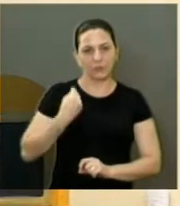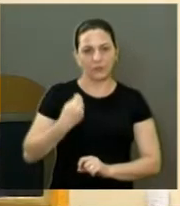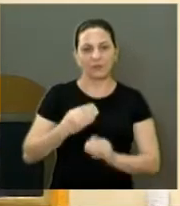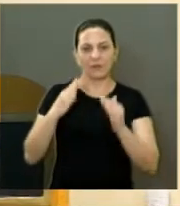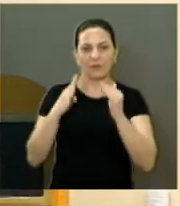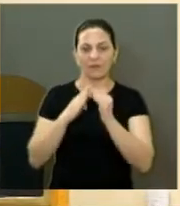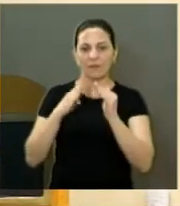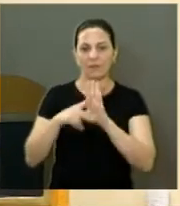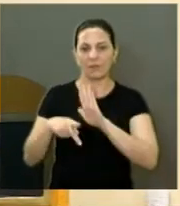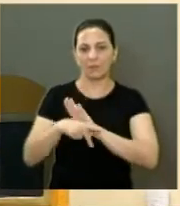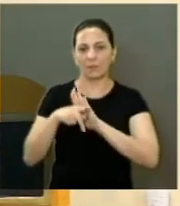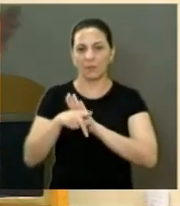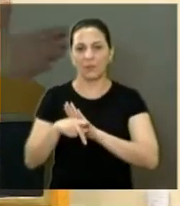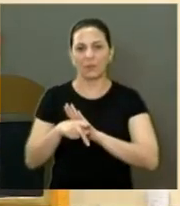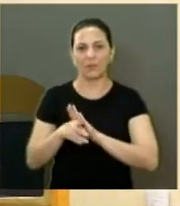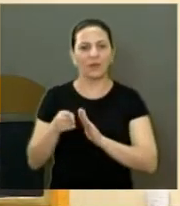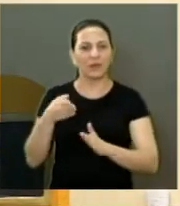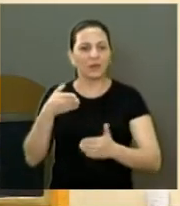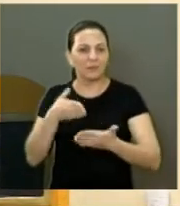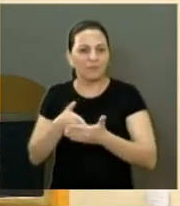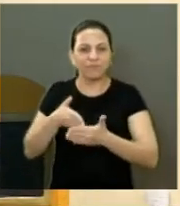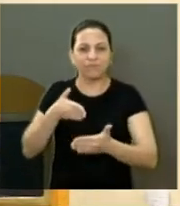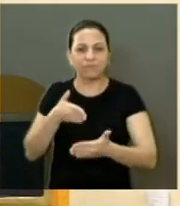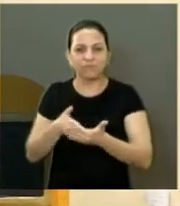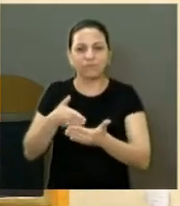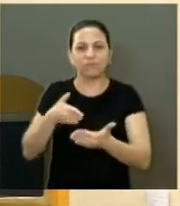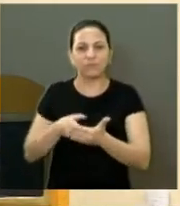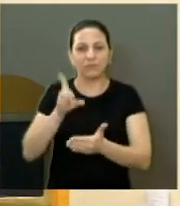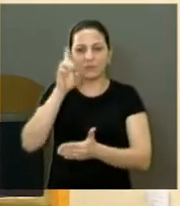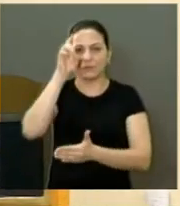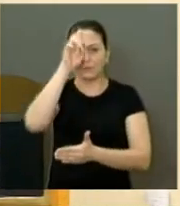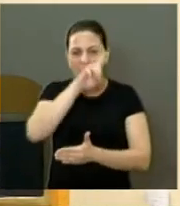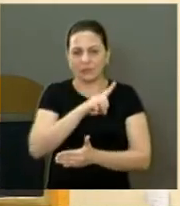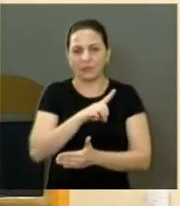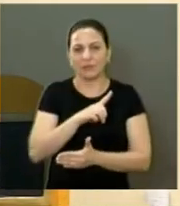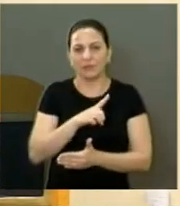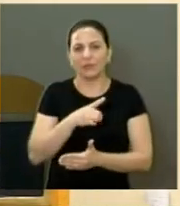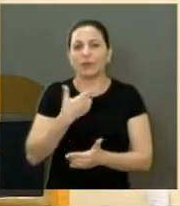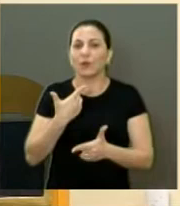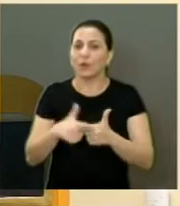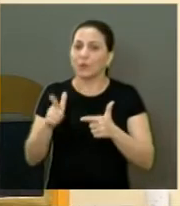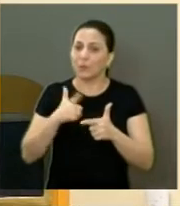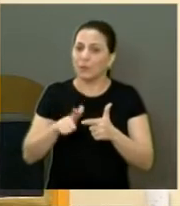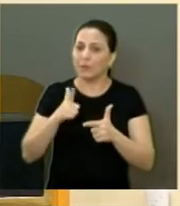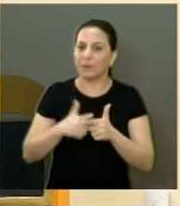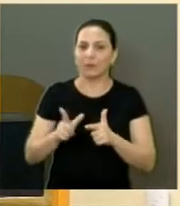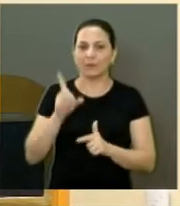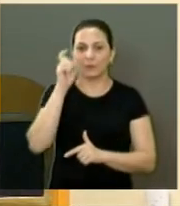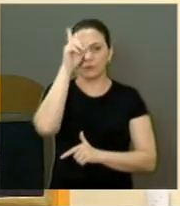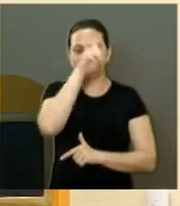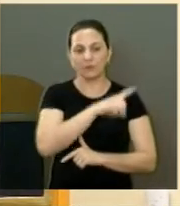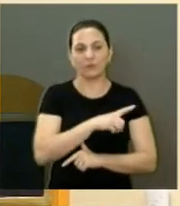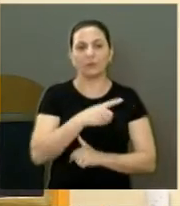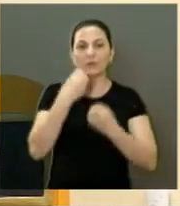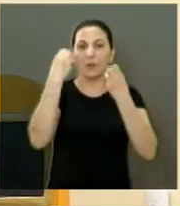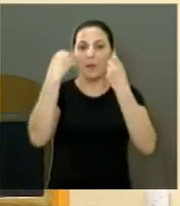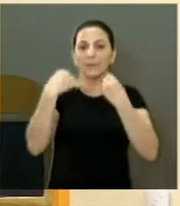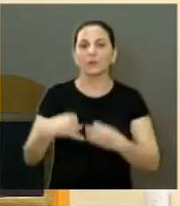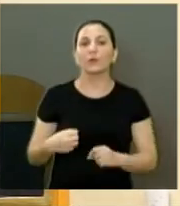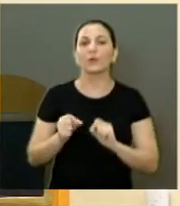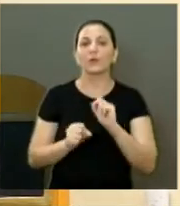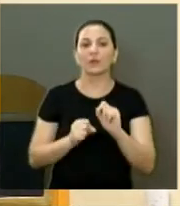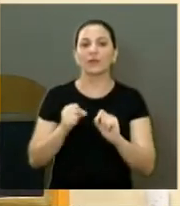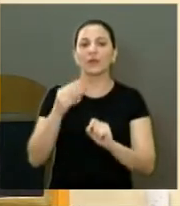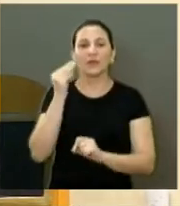residências, não podem adentrar, não podem sair, isso está sendo um problema muito grande, ele falou, que vai